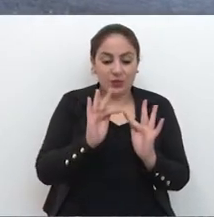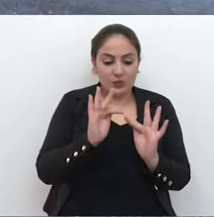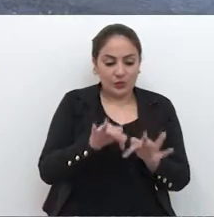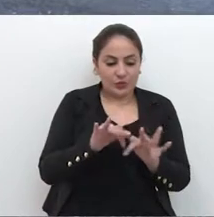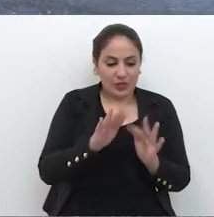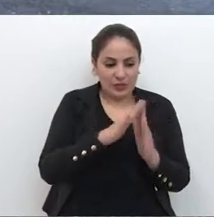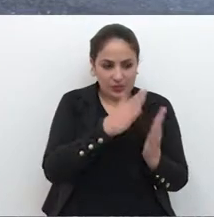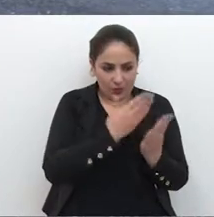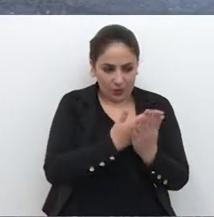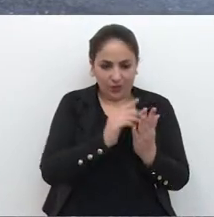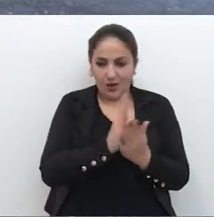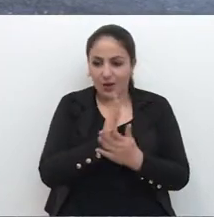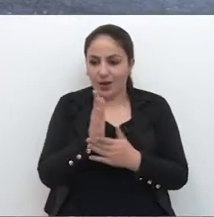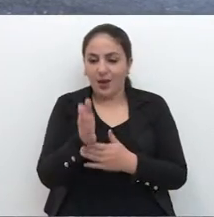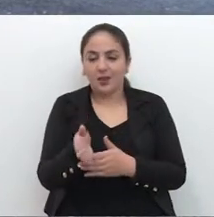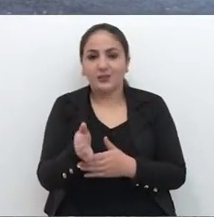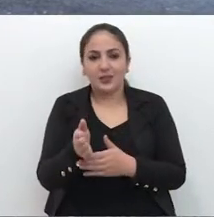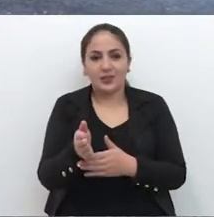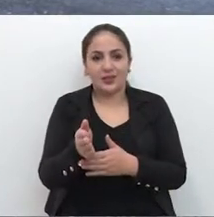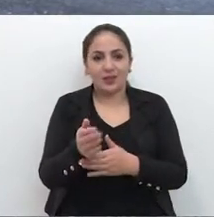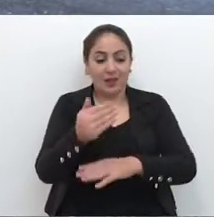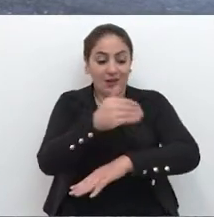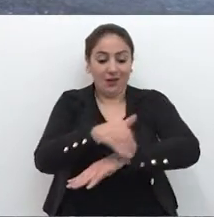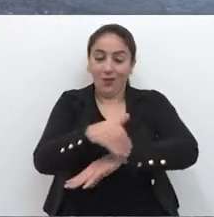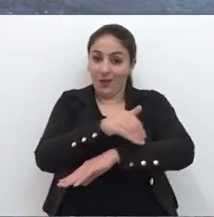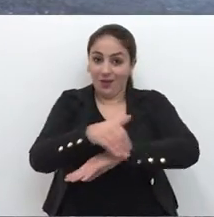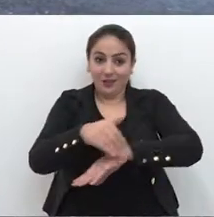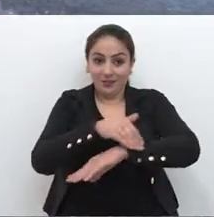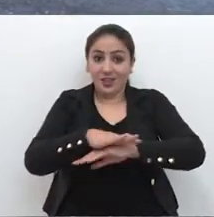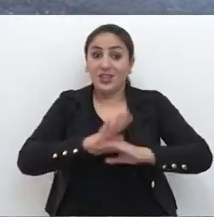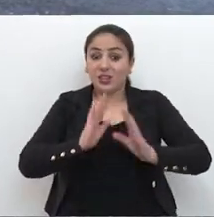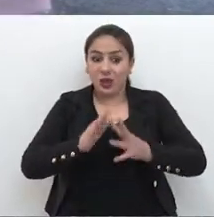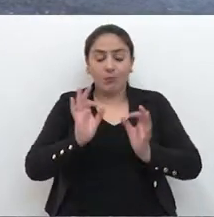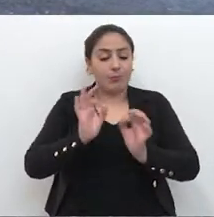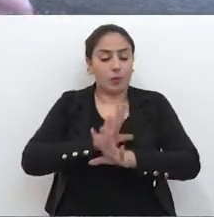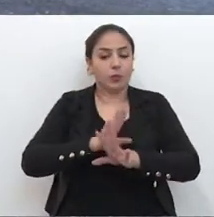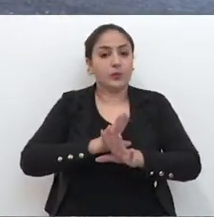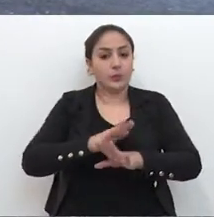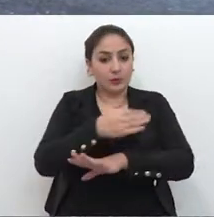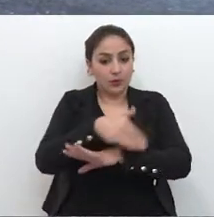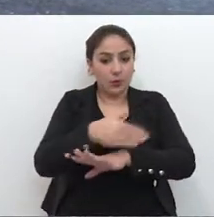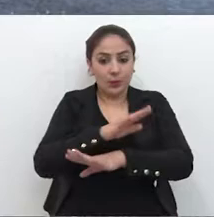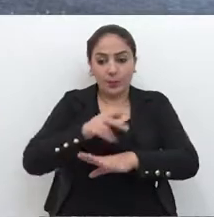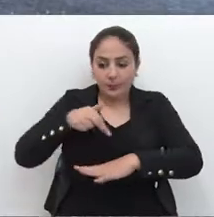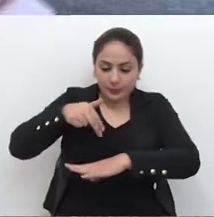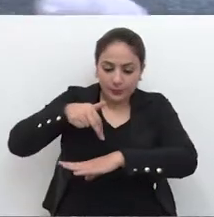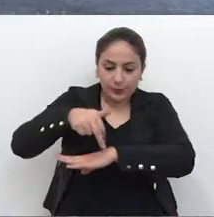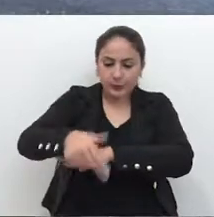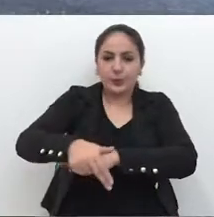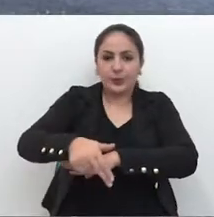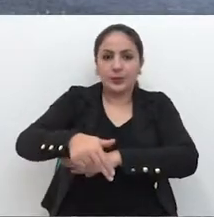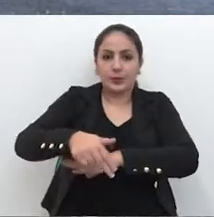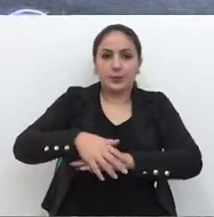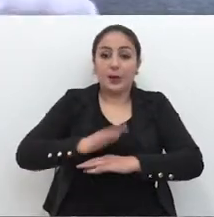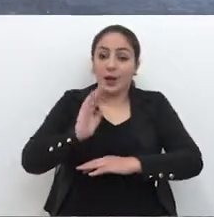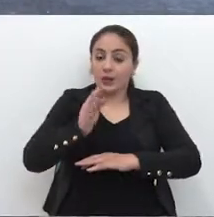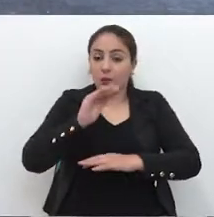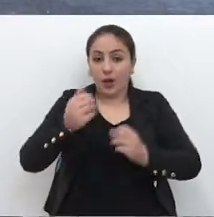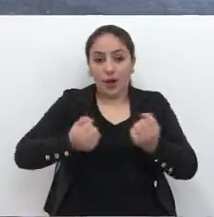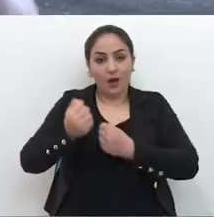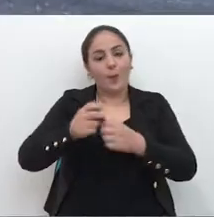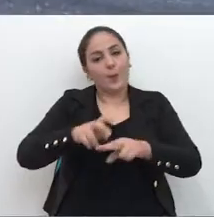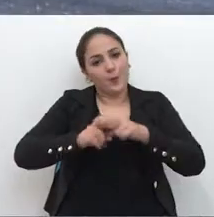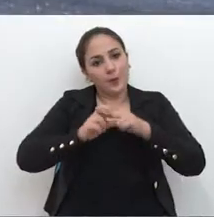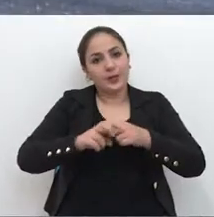E ele saiu do portão, ele já está entrando numa via, e ele tem que estar preparado para essa via, para atravessar aquela via, para embarcar